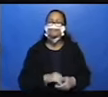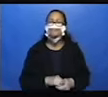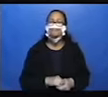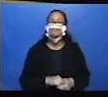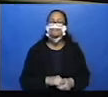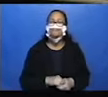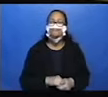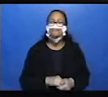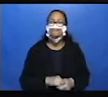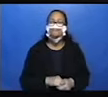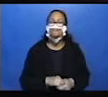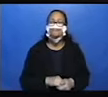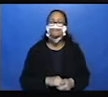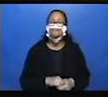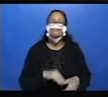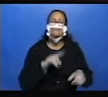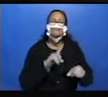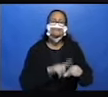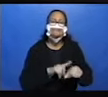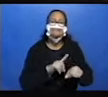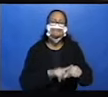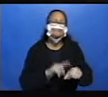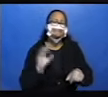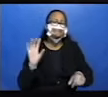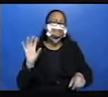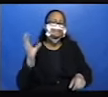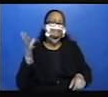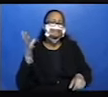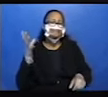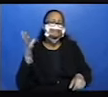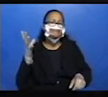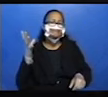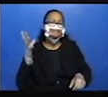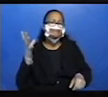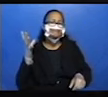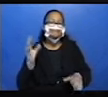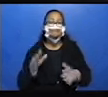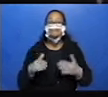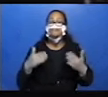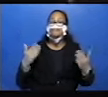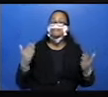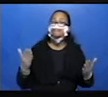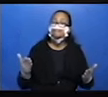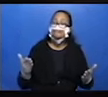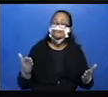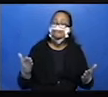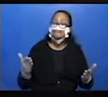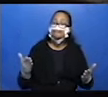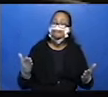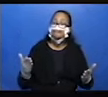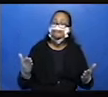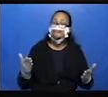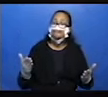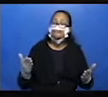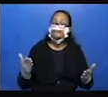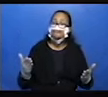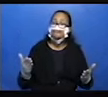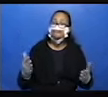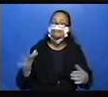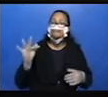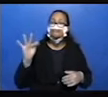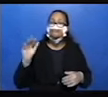Olha só. Em que hora aconteceu? Quando os faraós, sacerdotes.